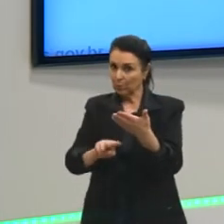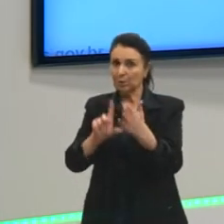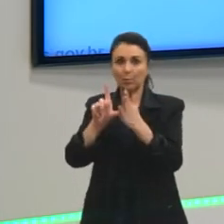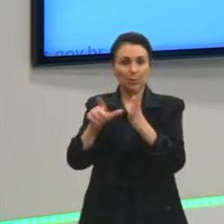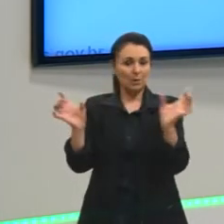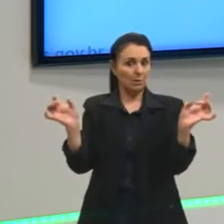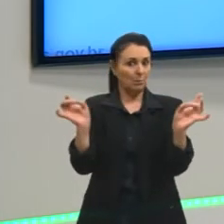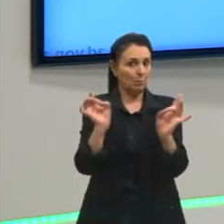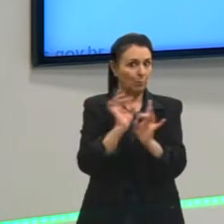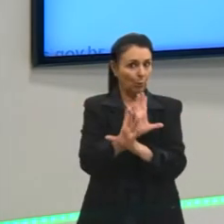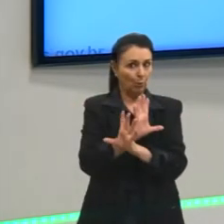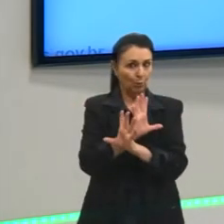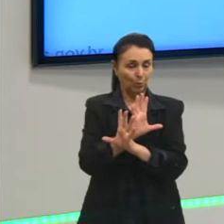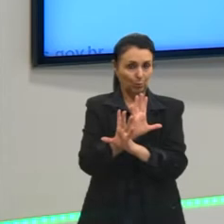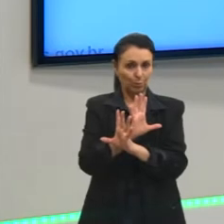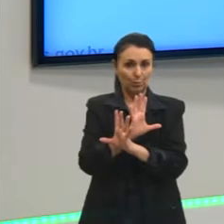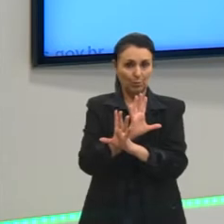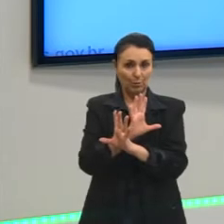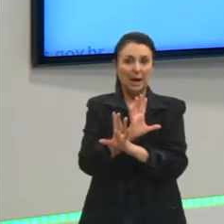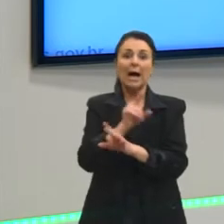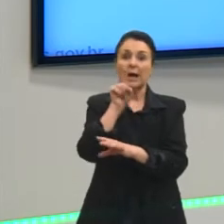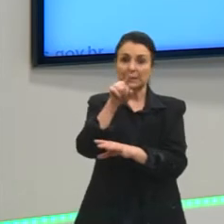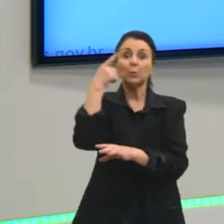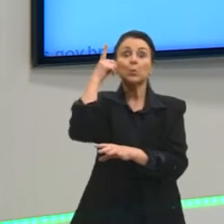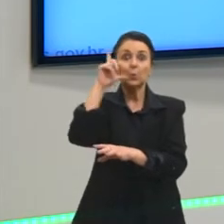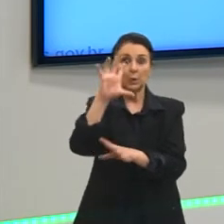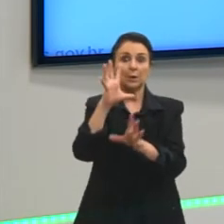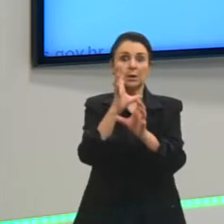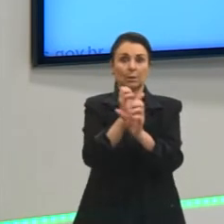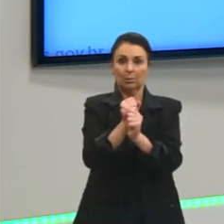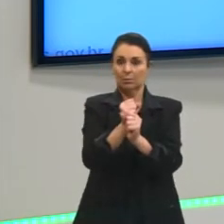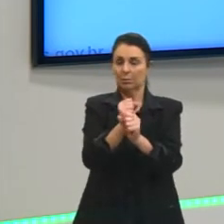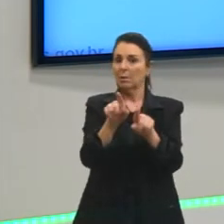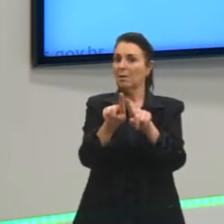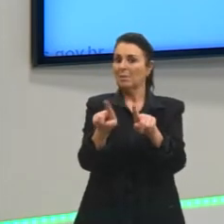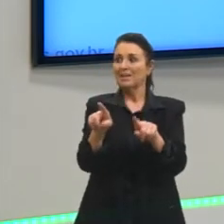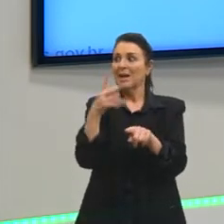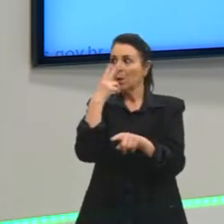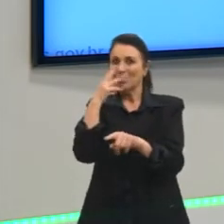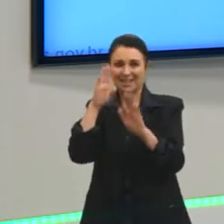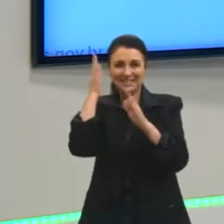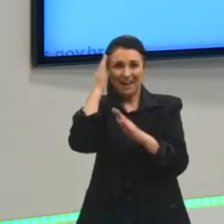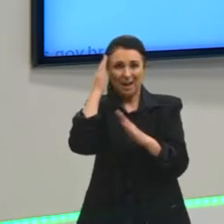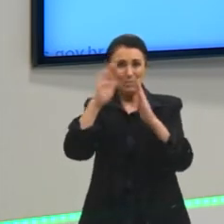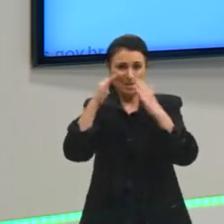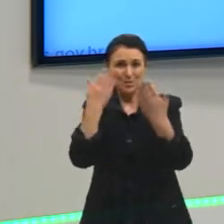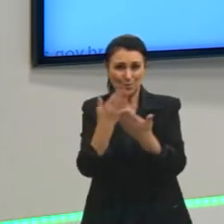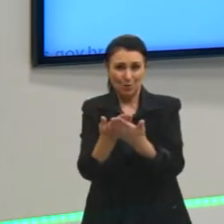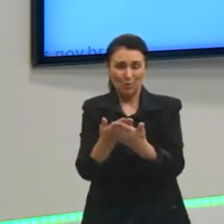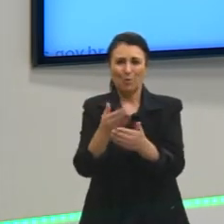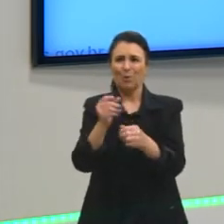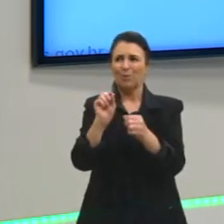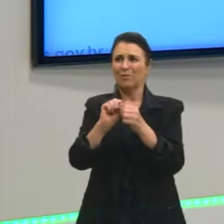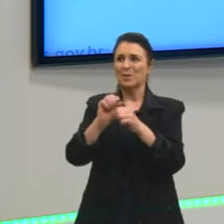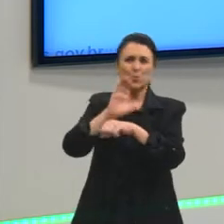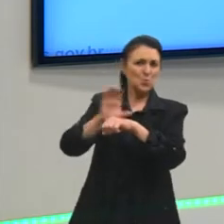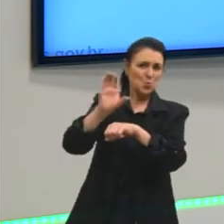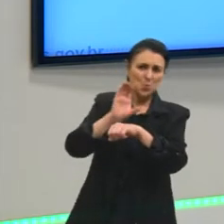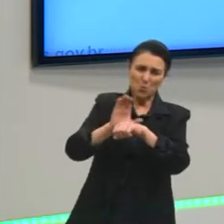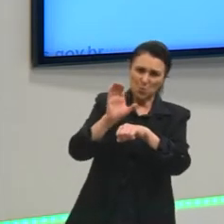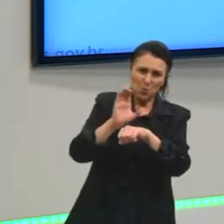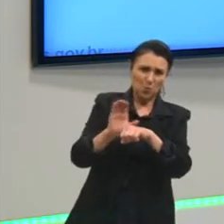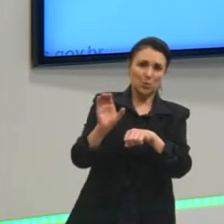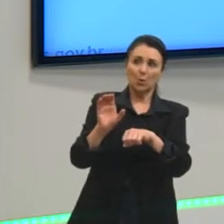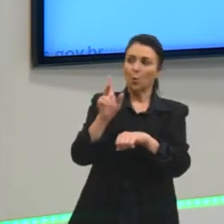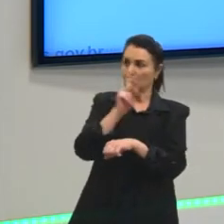realizada, é colocada uma nota. Mas não tem que nem, por exemplo, na escola, ou quando vocês fazem um curso preparatório, que o